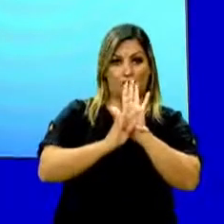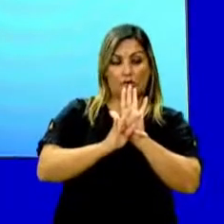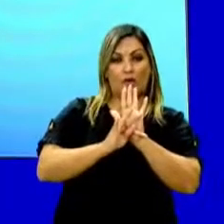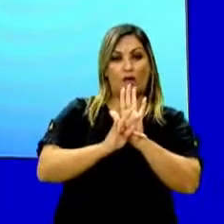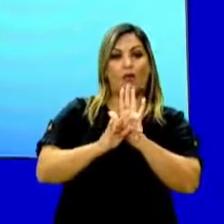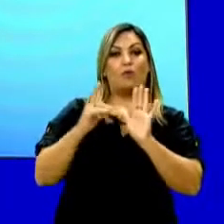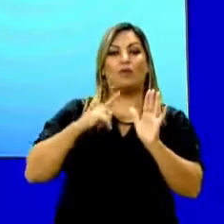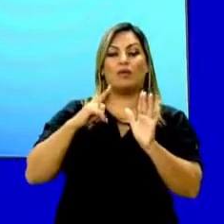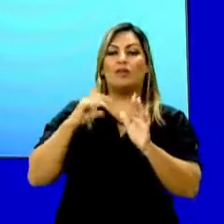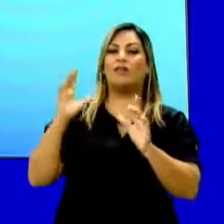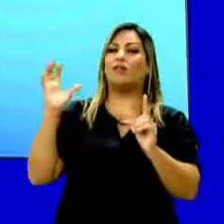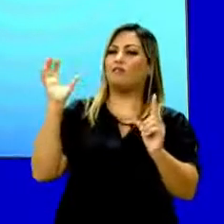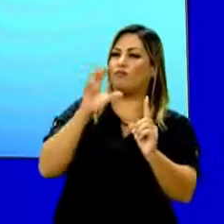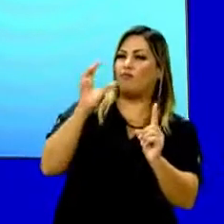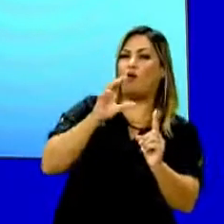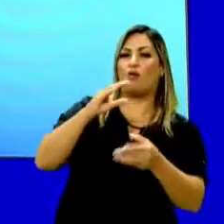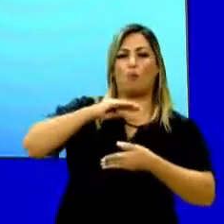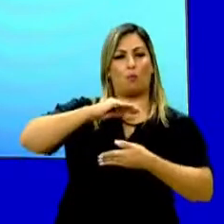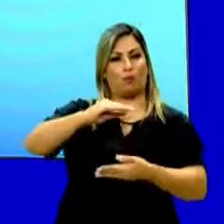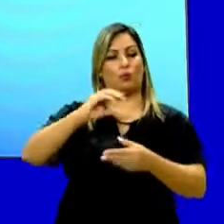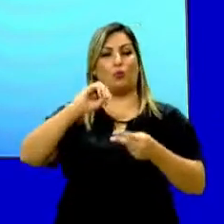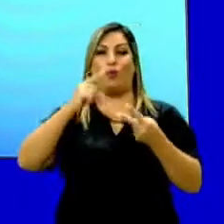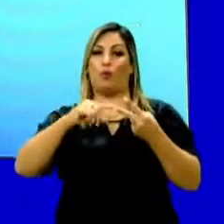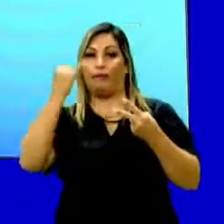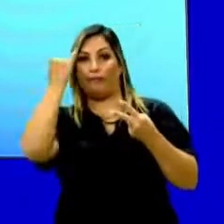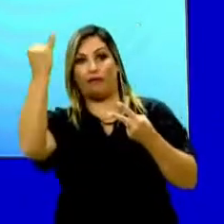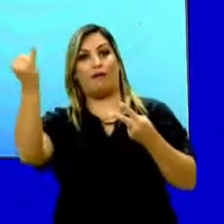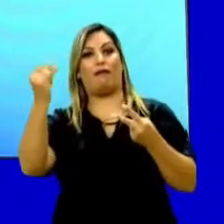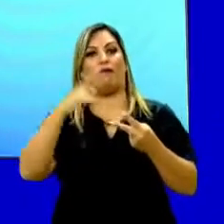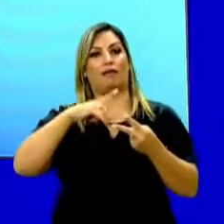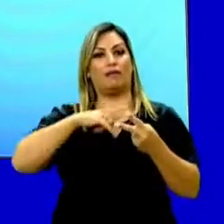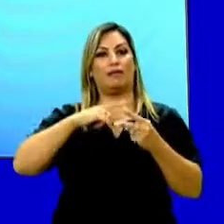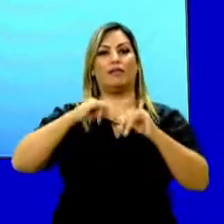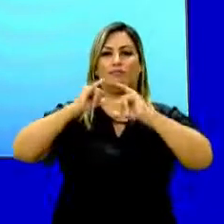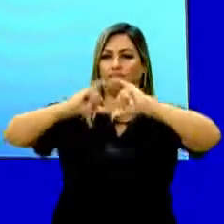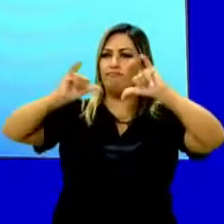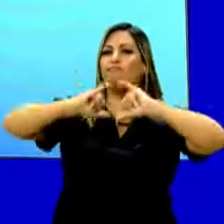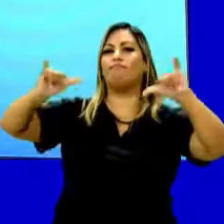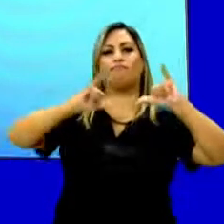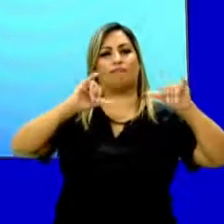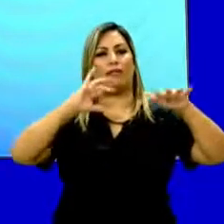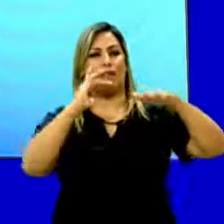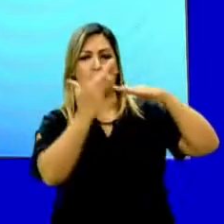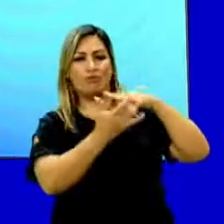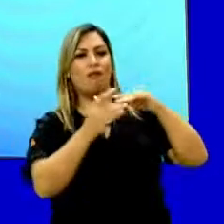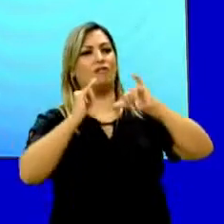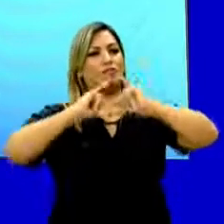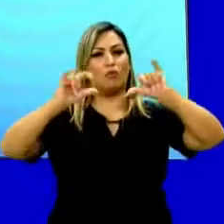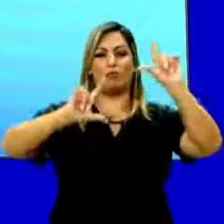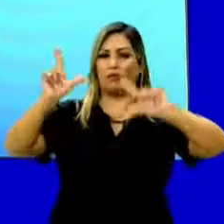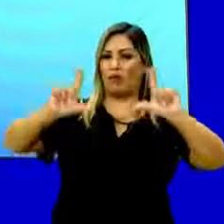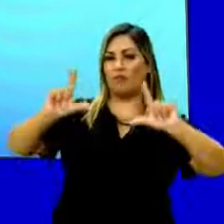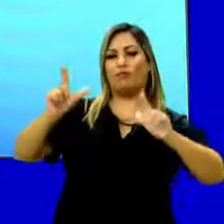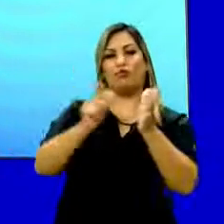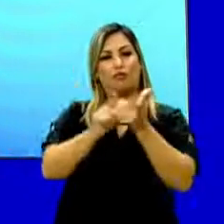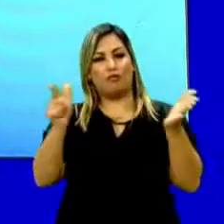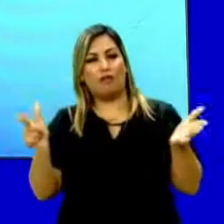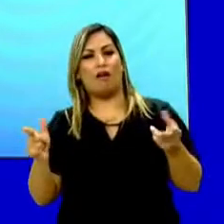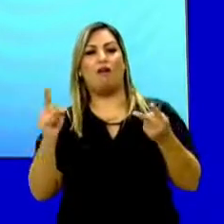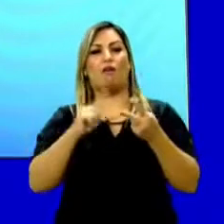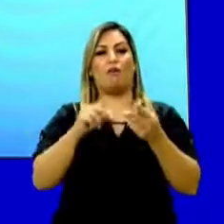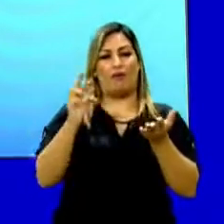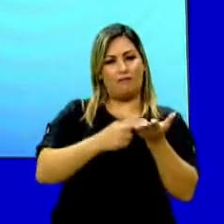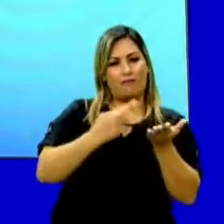promove um produto ou uma ideia, sendo veiculado pelos meios de comunicação de massa, como jornais,